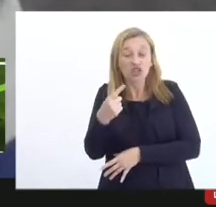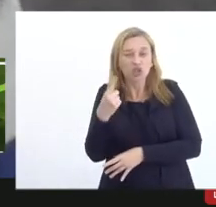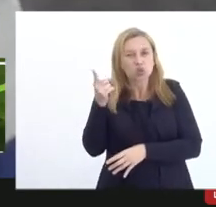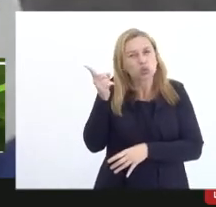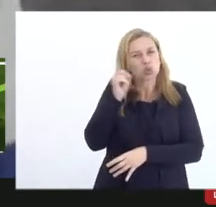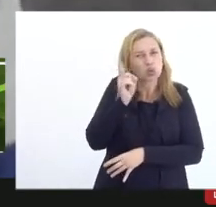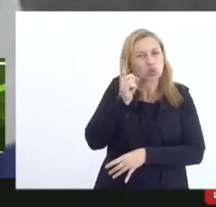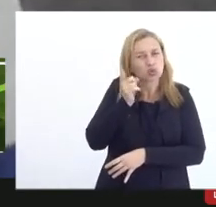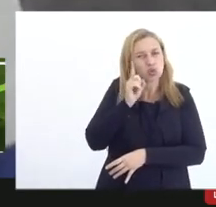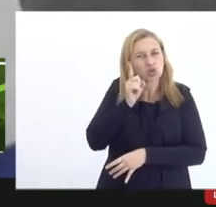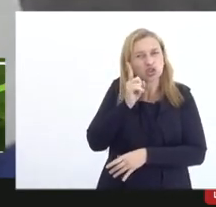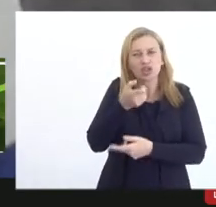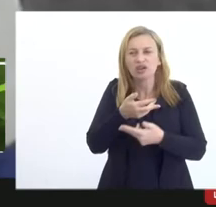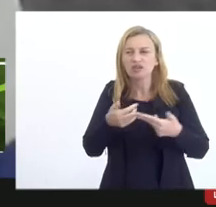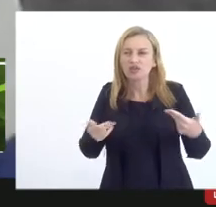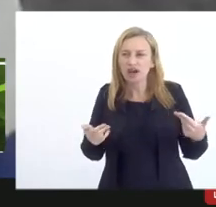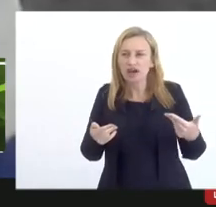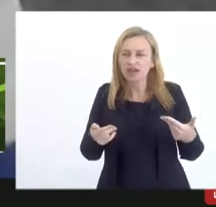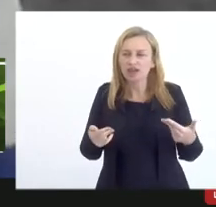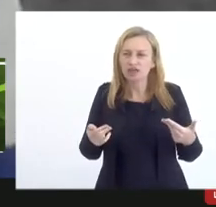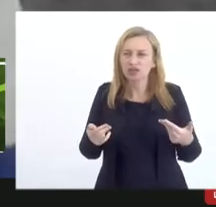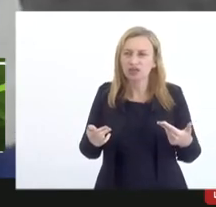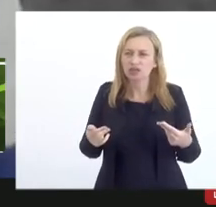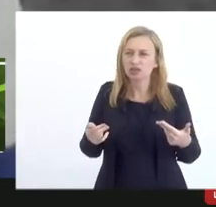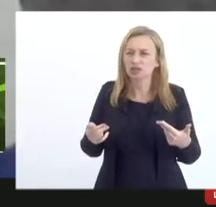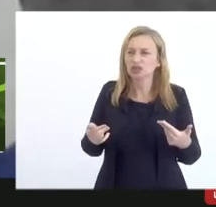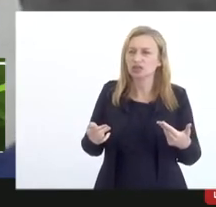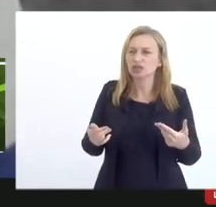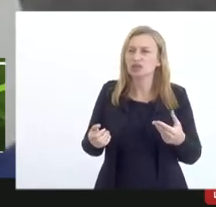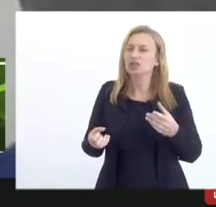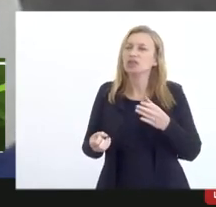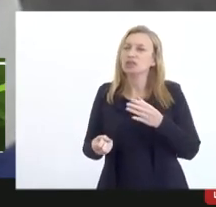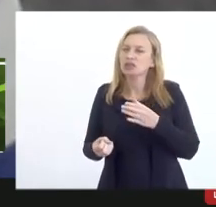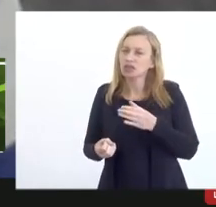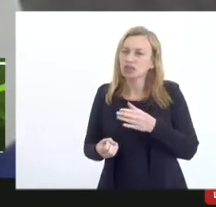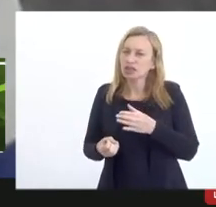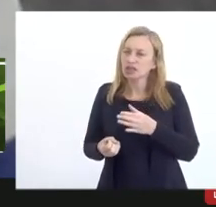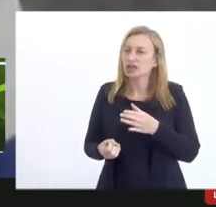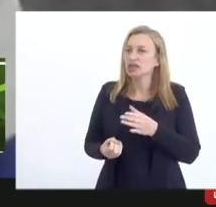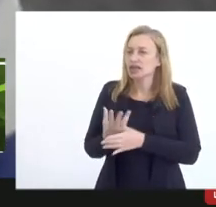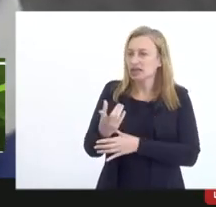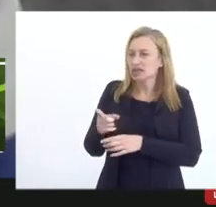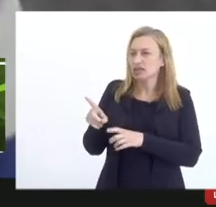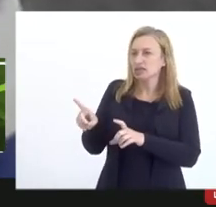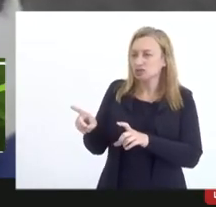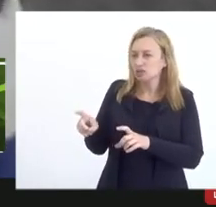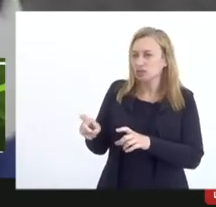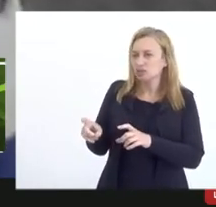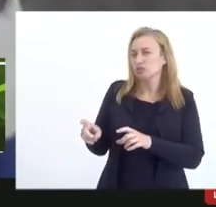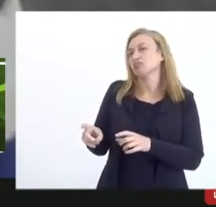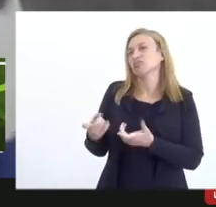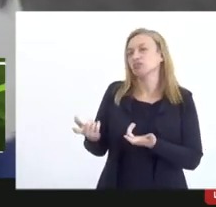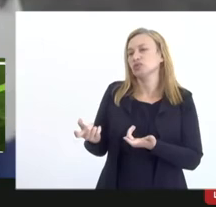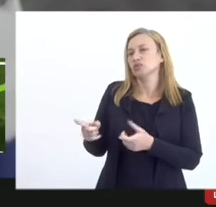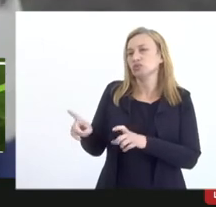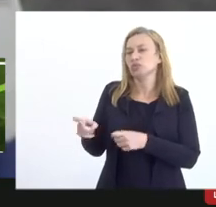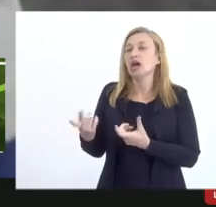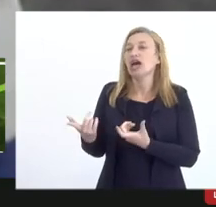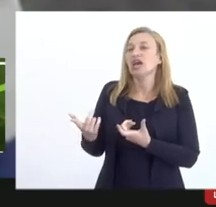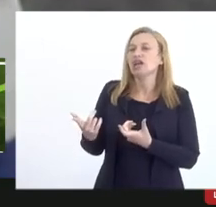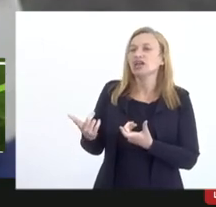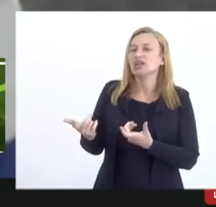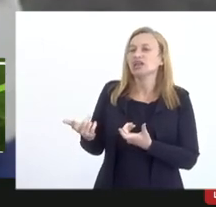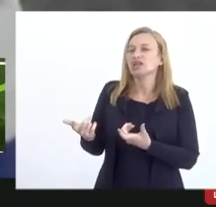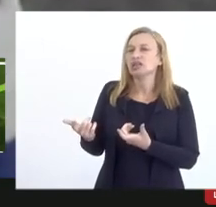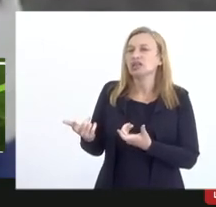pequenos produtores tendo enormes dificuldades quanto a prestação de contas em todas as instâncias seja município